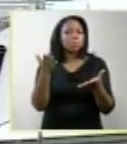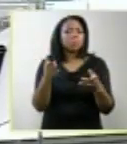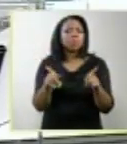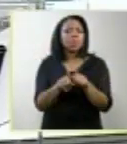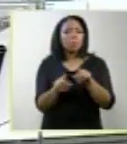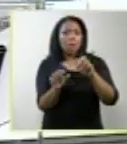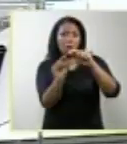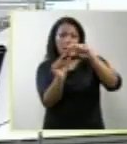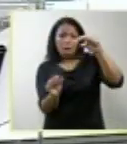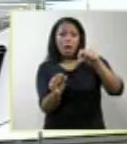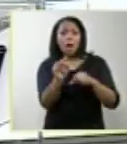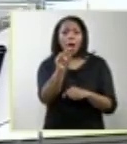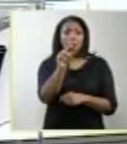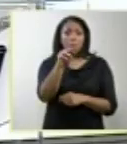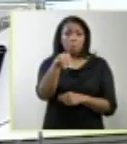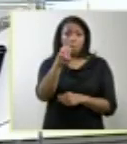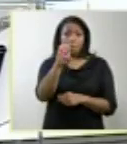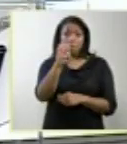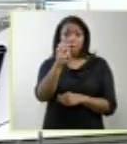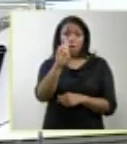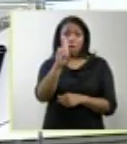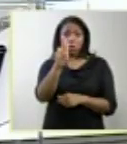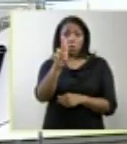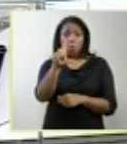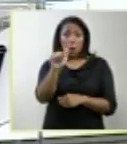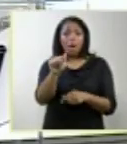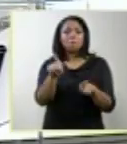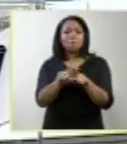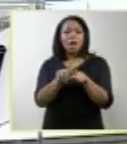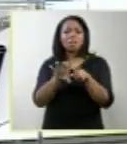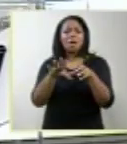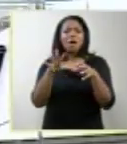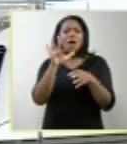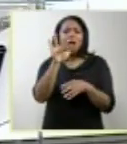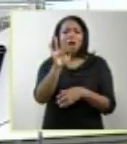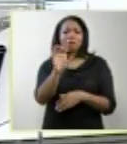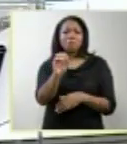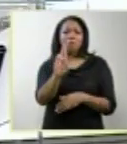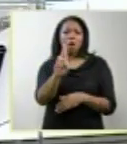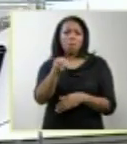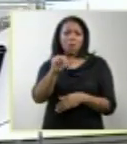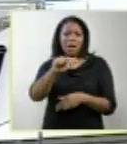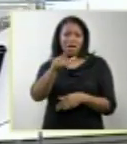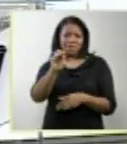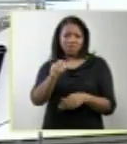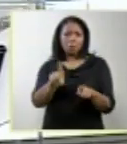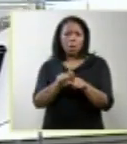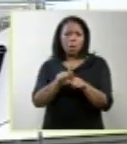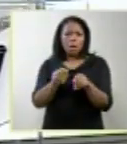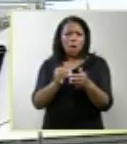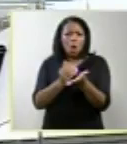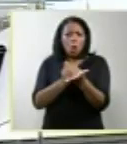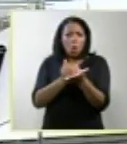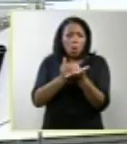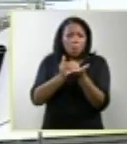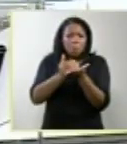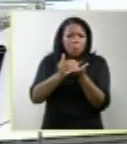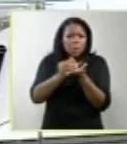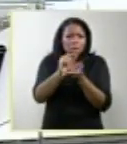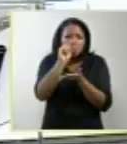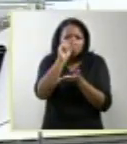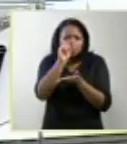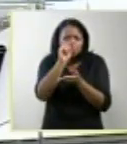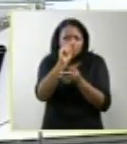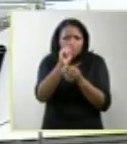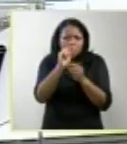medular são derivados do tubo neural, que faz parte da formação do sistema nervoso central. E ele começa precocemente durante a vida